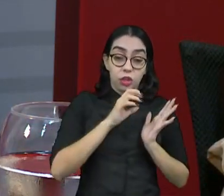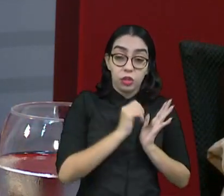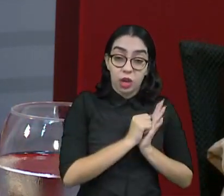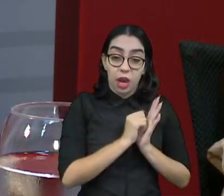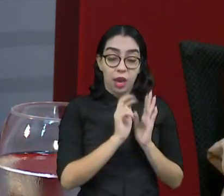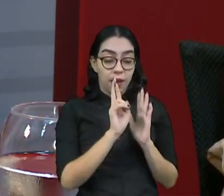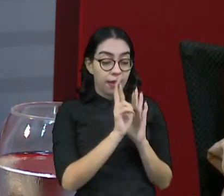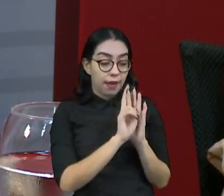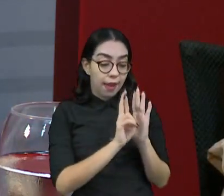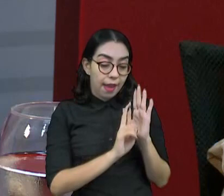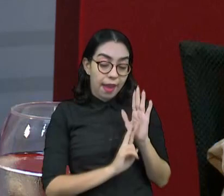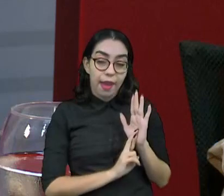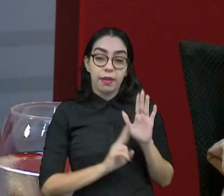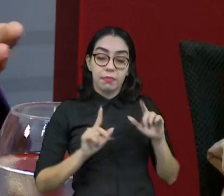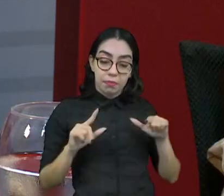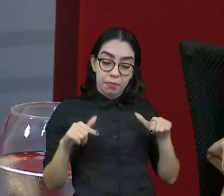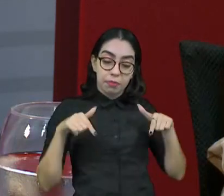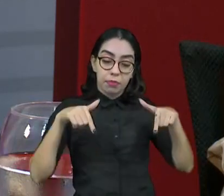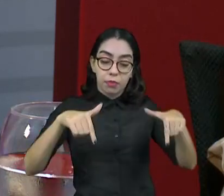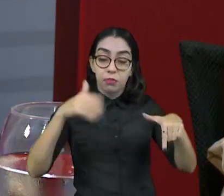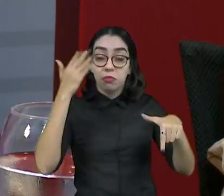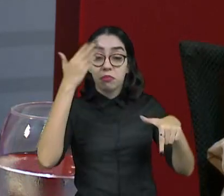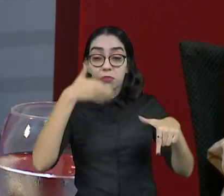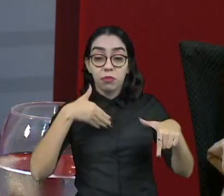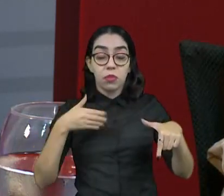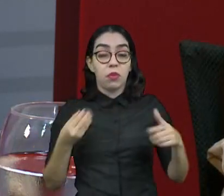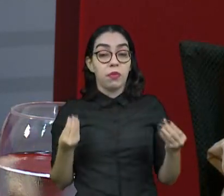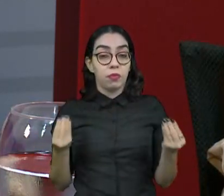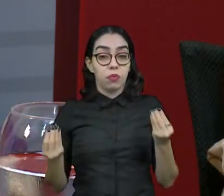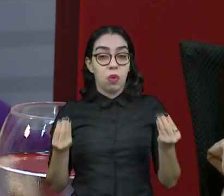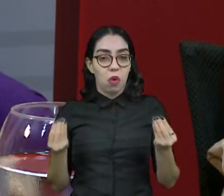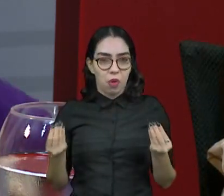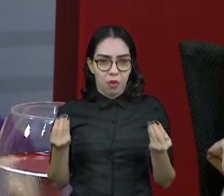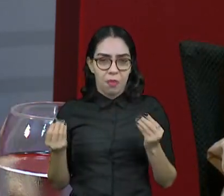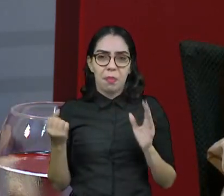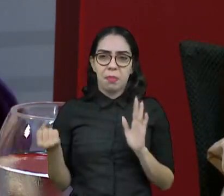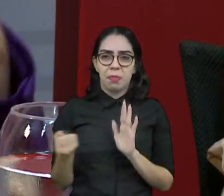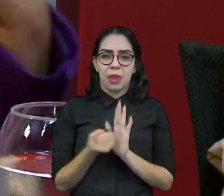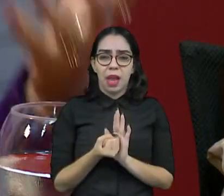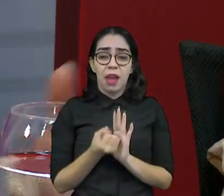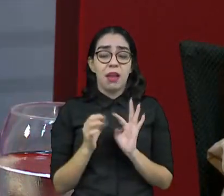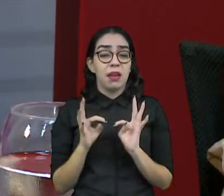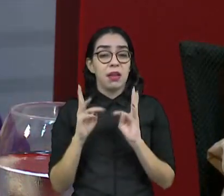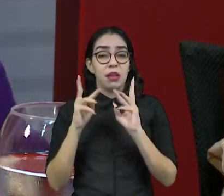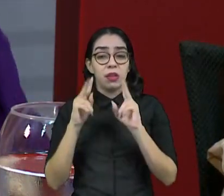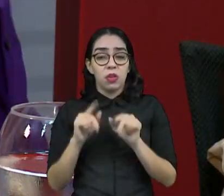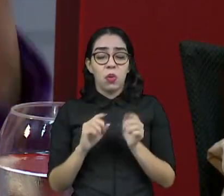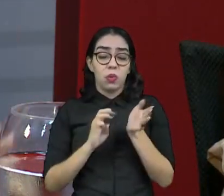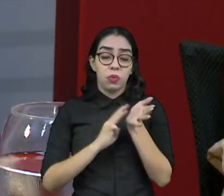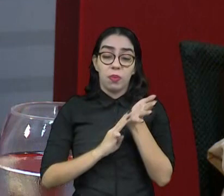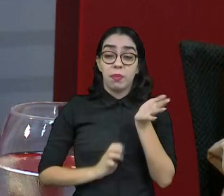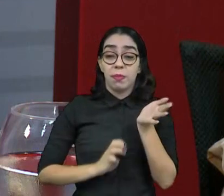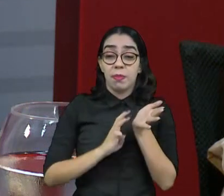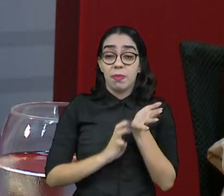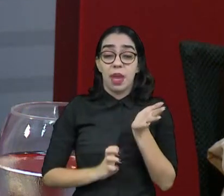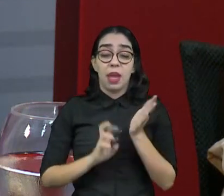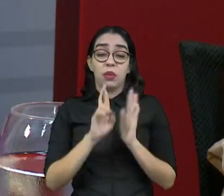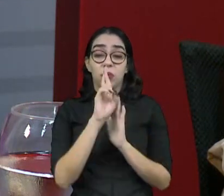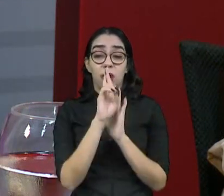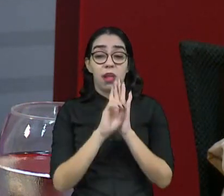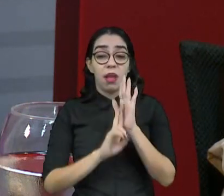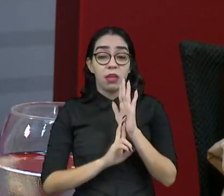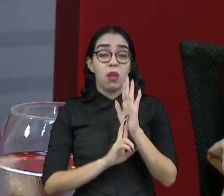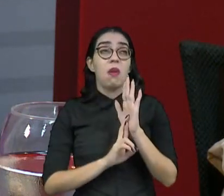Você tem que apresentar todas as certidões. O Pedro me corrija se eu estiver errado. Mas você tem que apresentar toda a metodologia, todo o seu relatório,